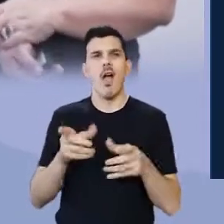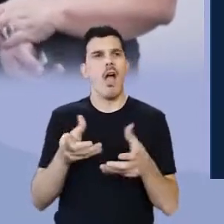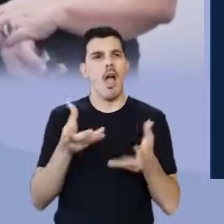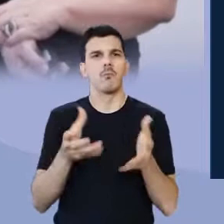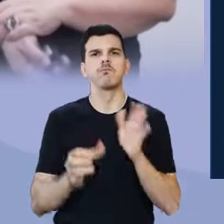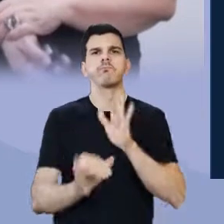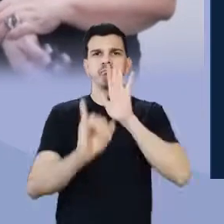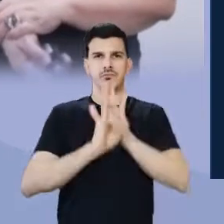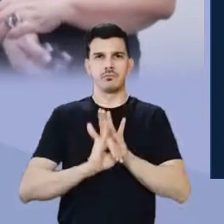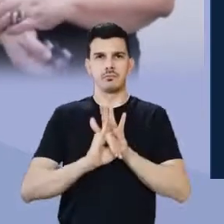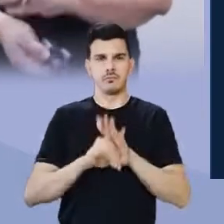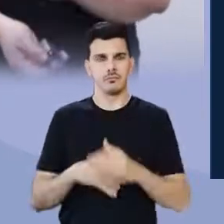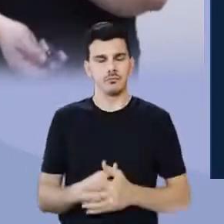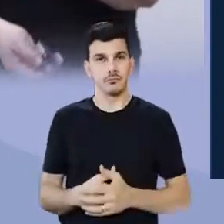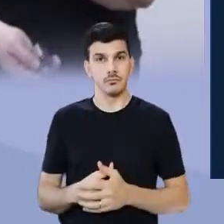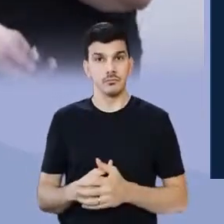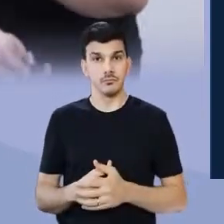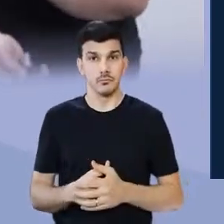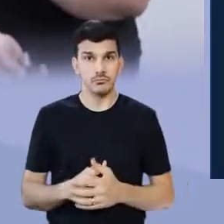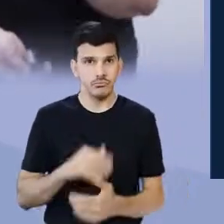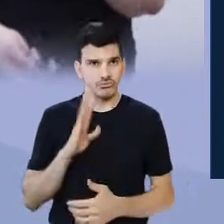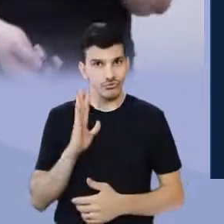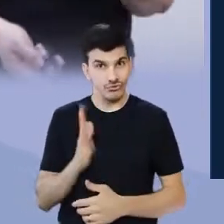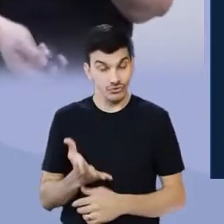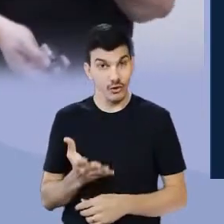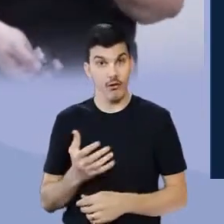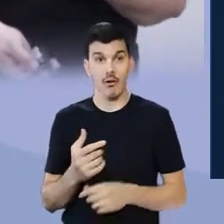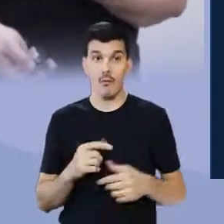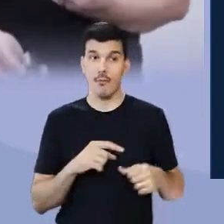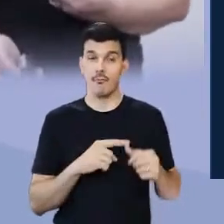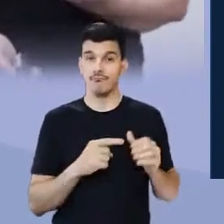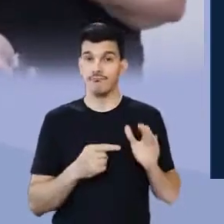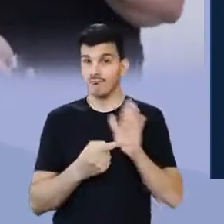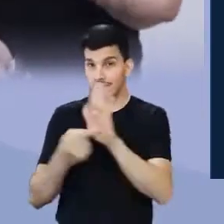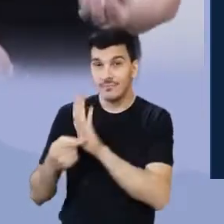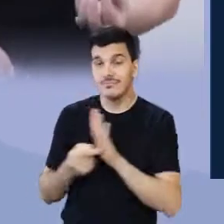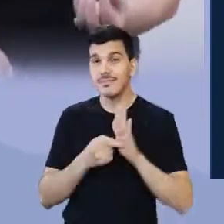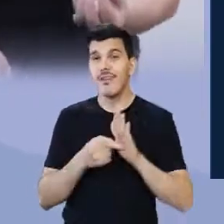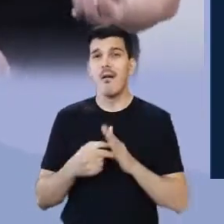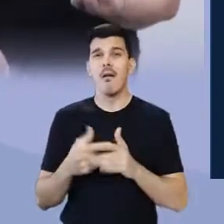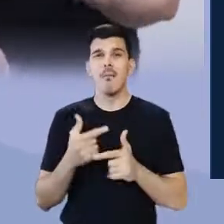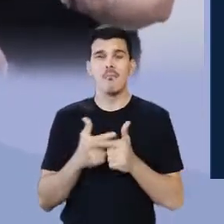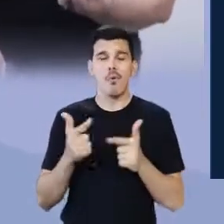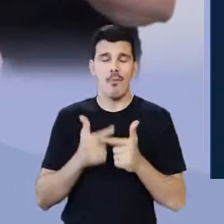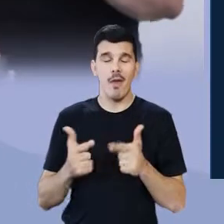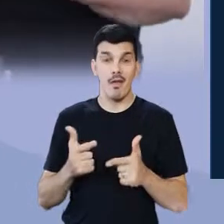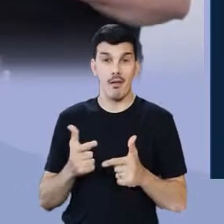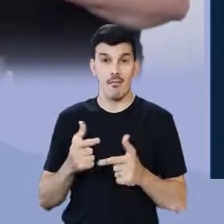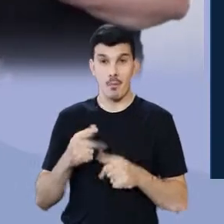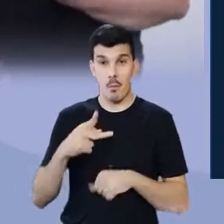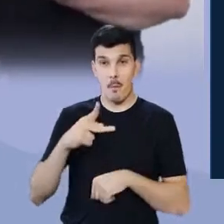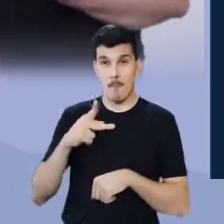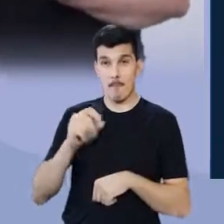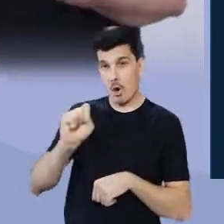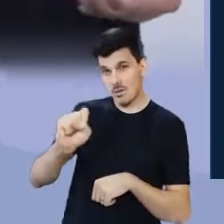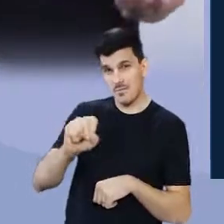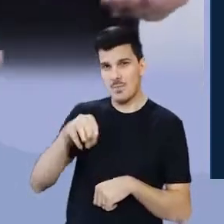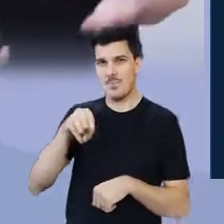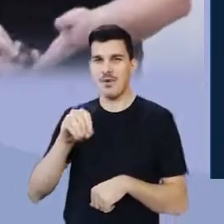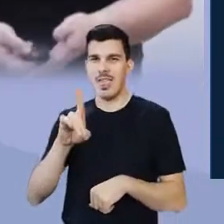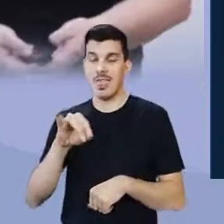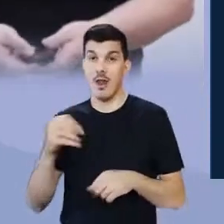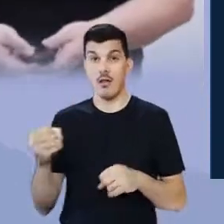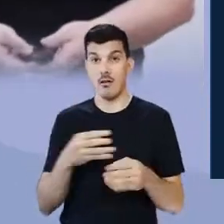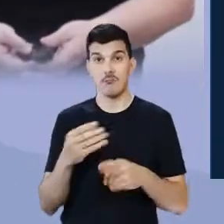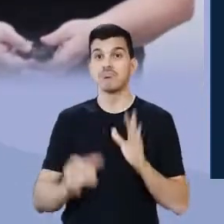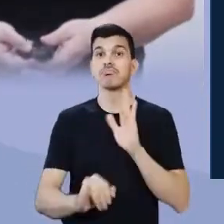identidade. Já foi revelada pela crise existencial do homem pós-moderno, essa